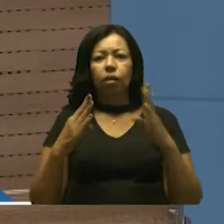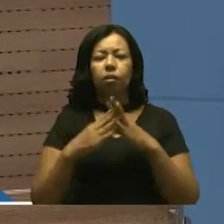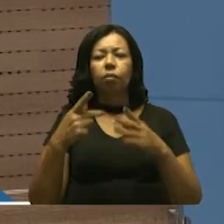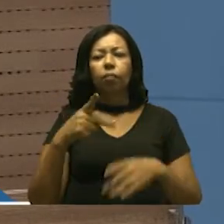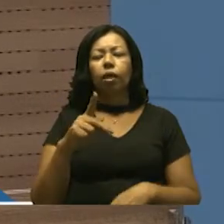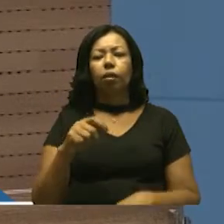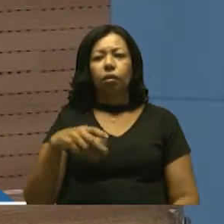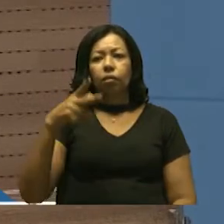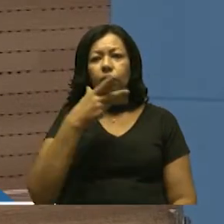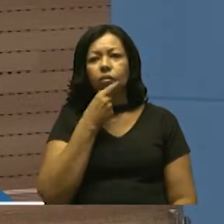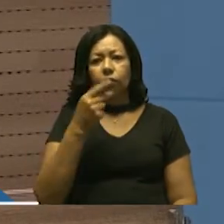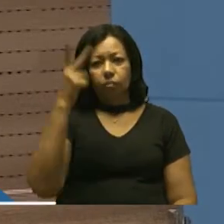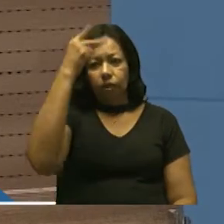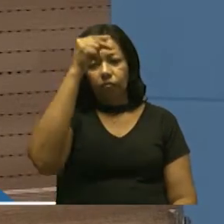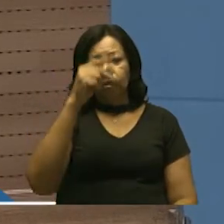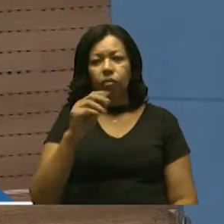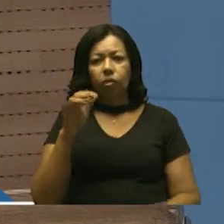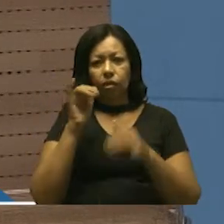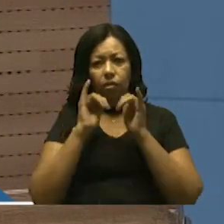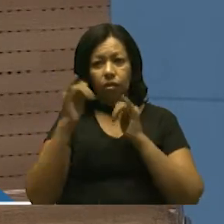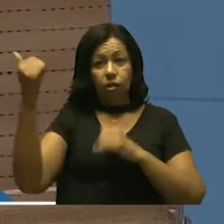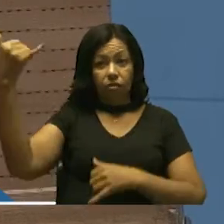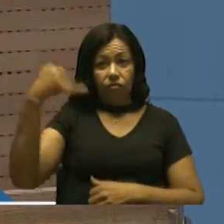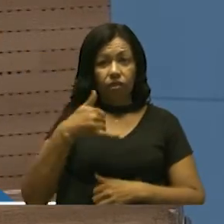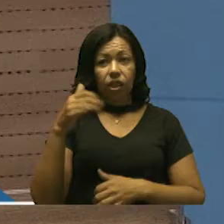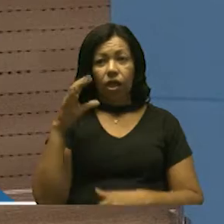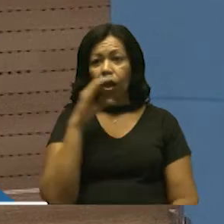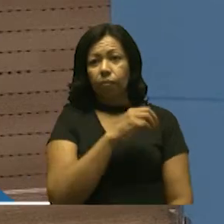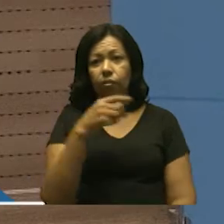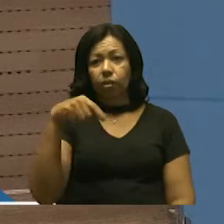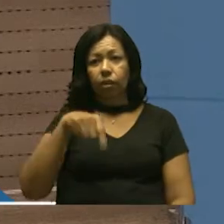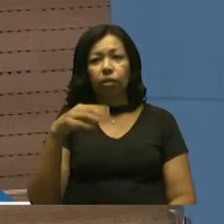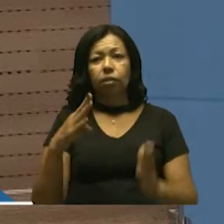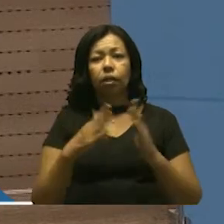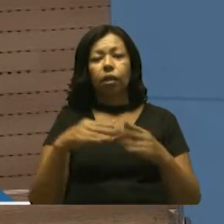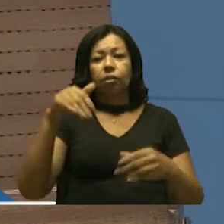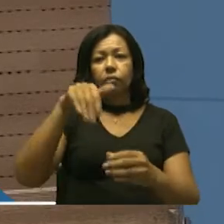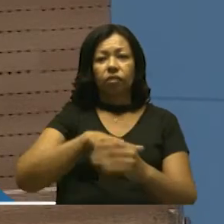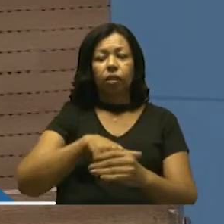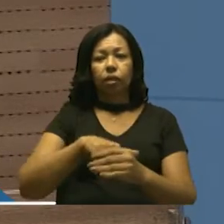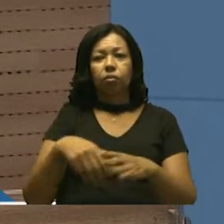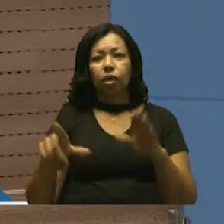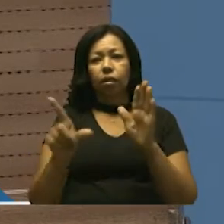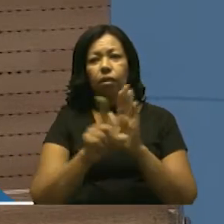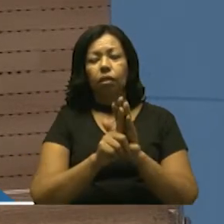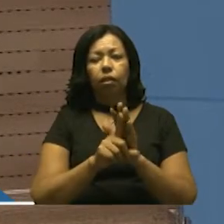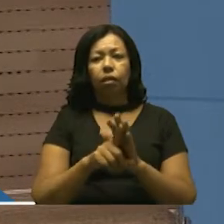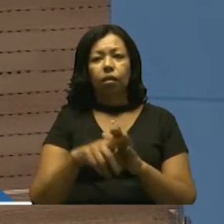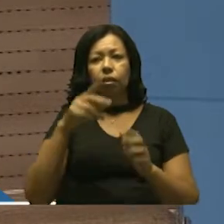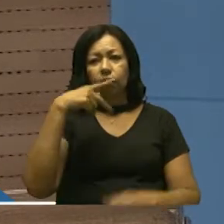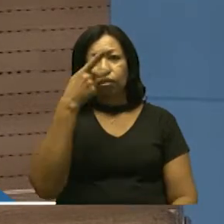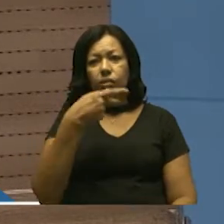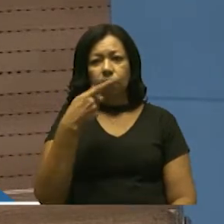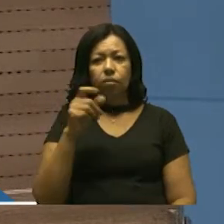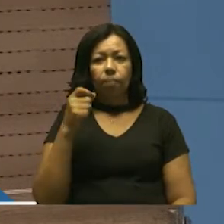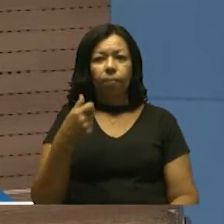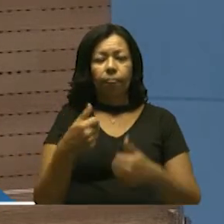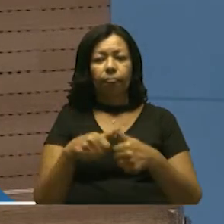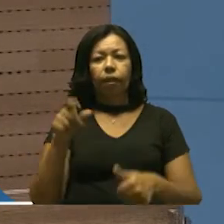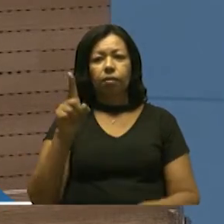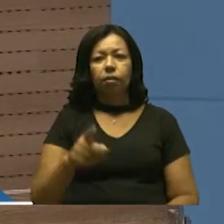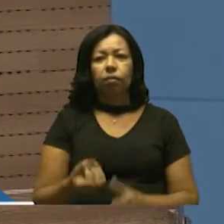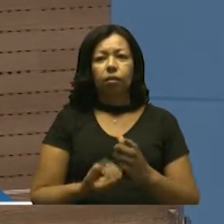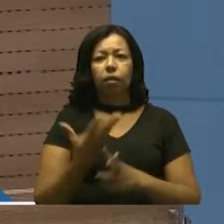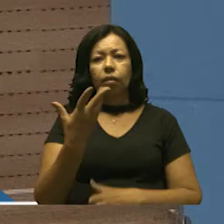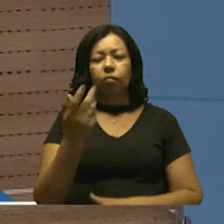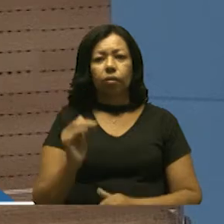para que o prefeito envie em caráter de urgência para esta casa ser votada, a lei que dizem que está sendo formatada